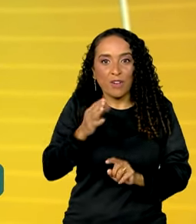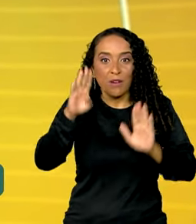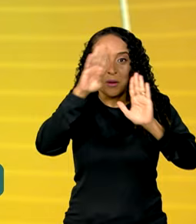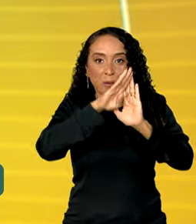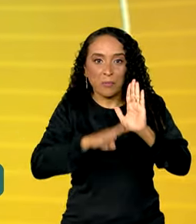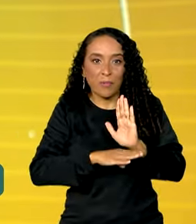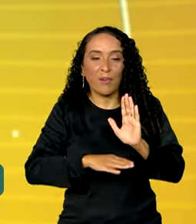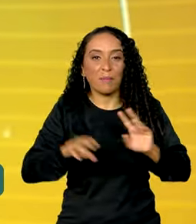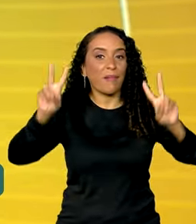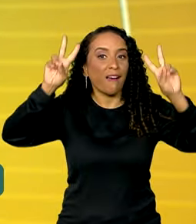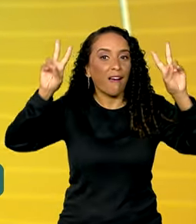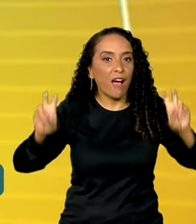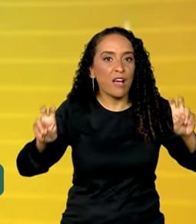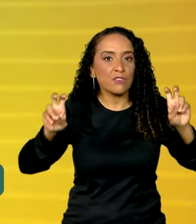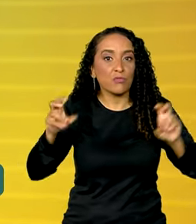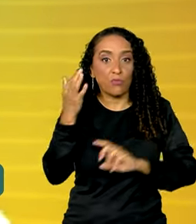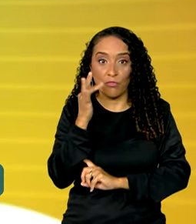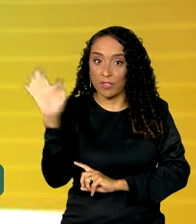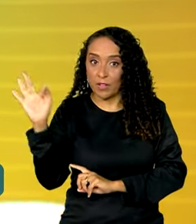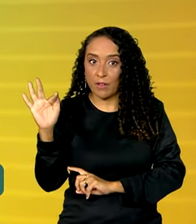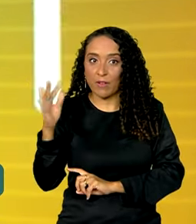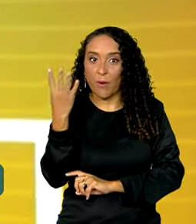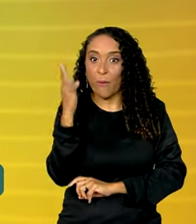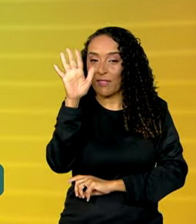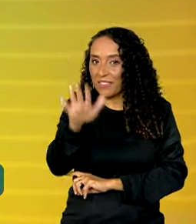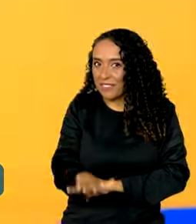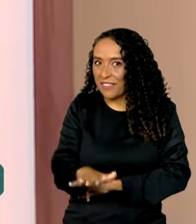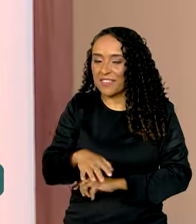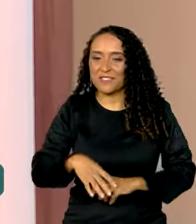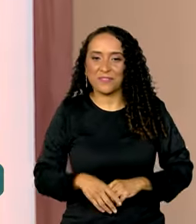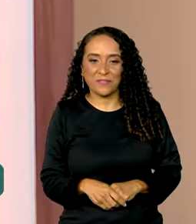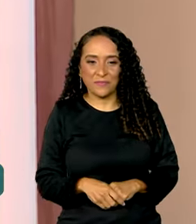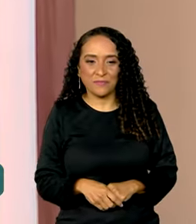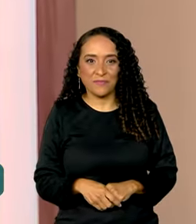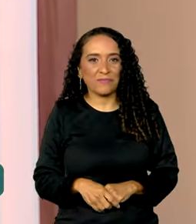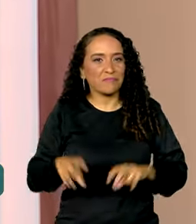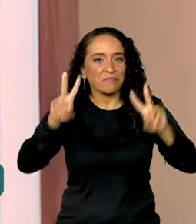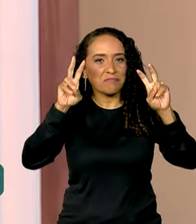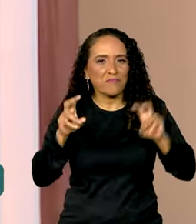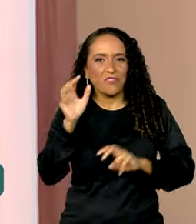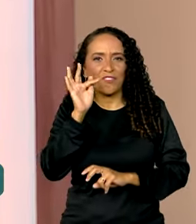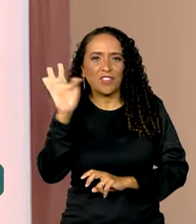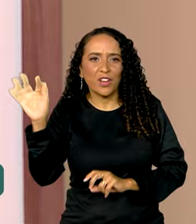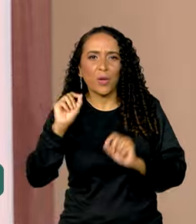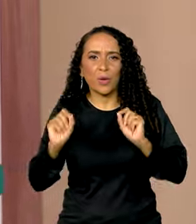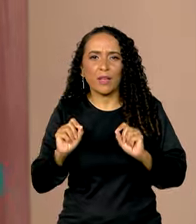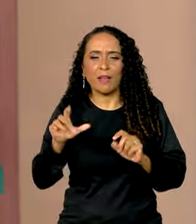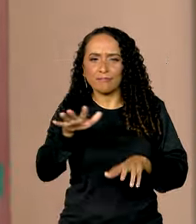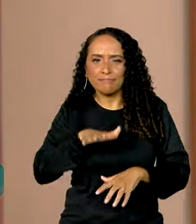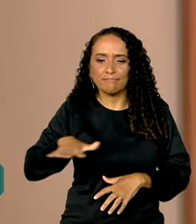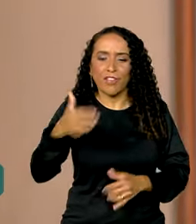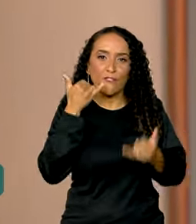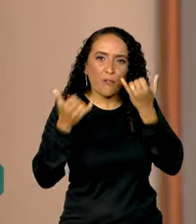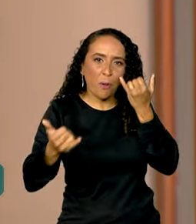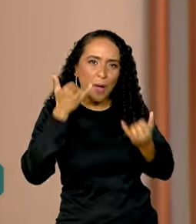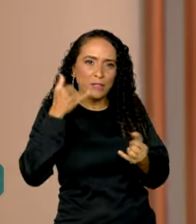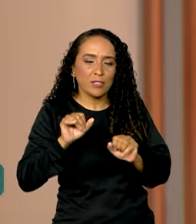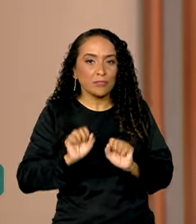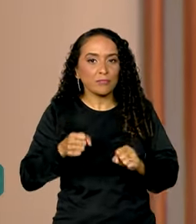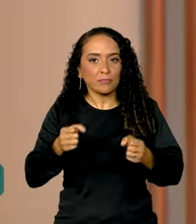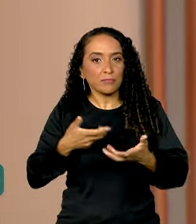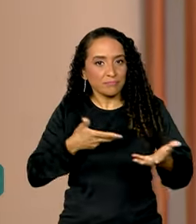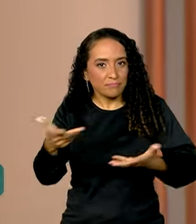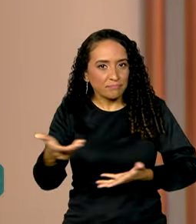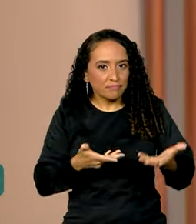programa Assunto Federal, é às 4 da tarde. O Assunto Federal vai ser um espaço de muita informação e prestação de